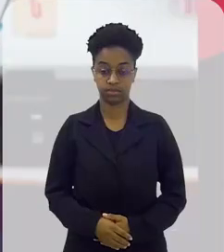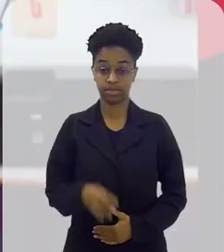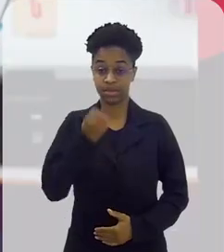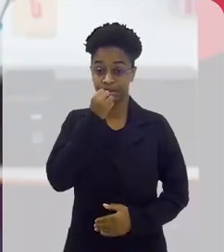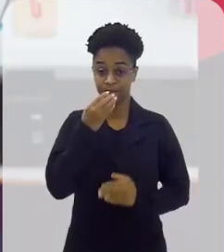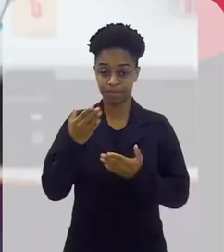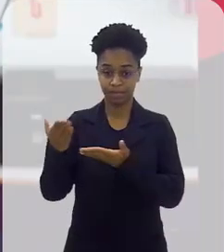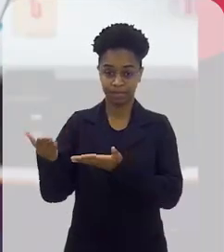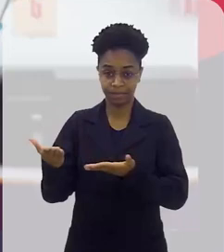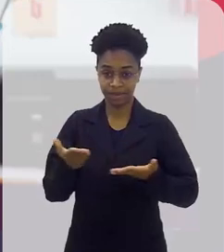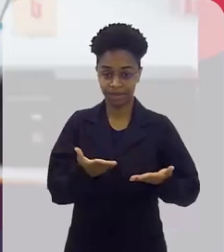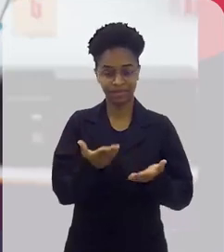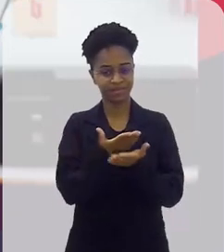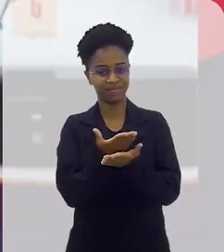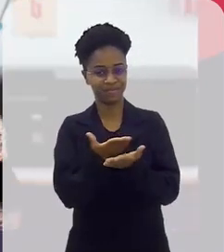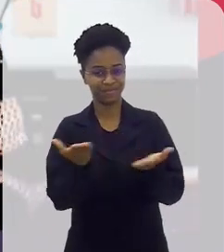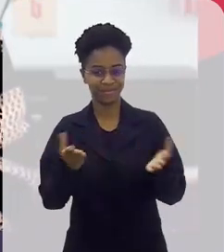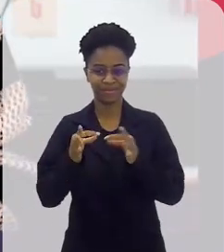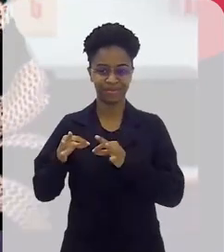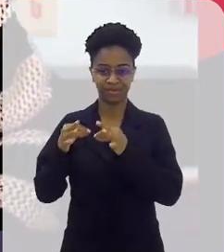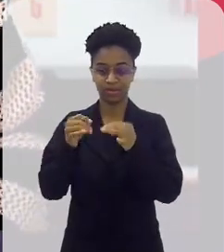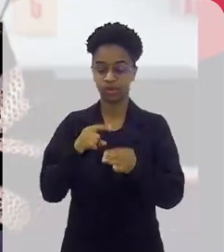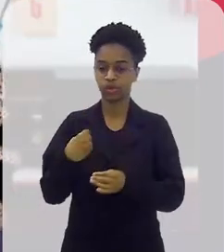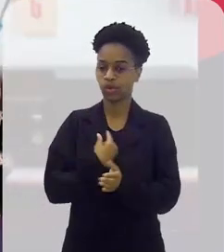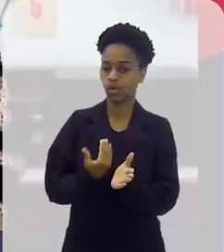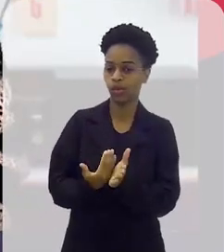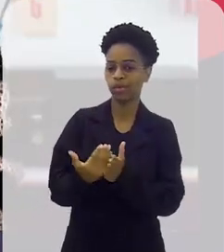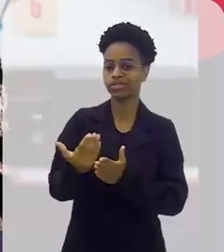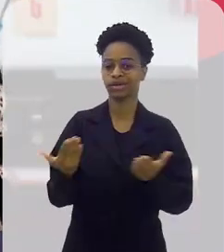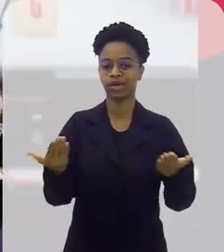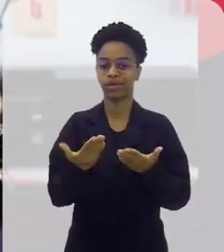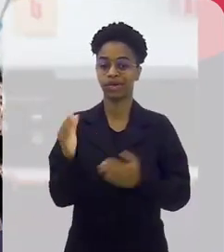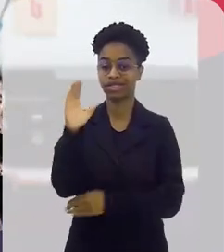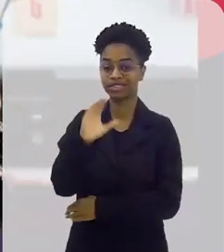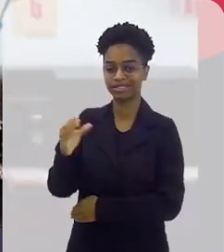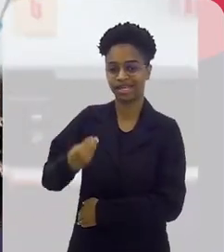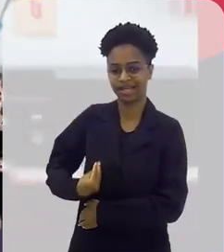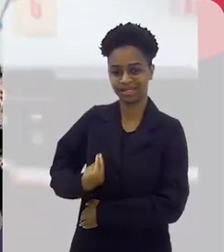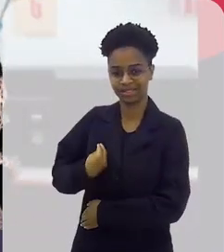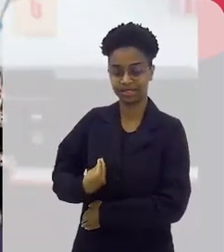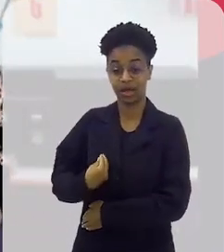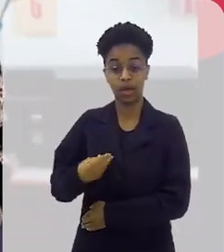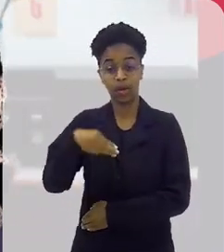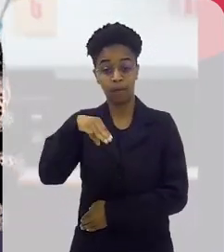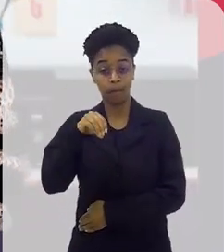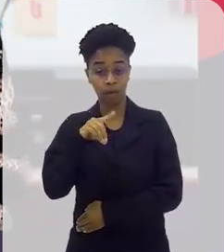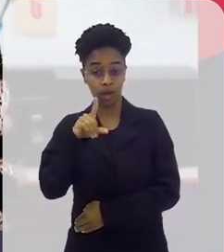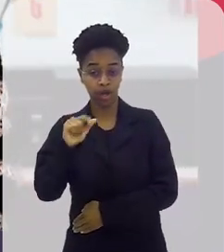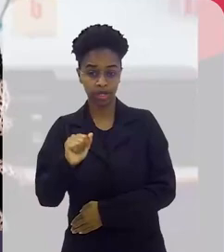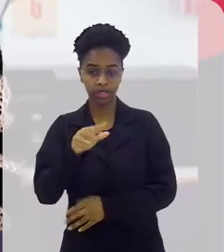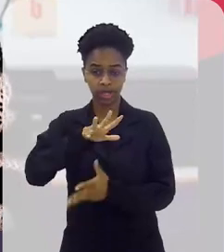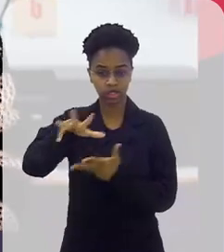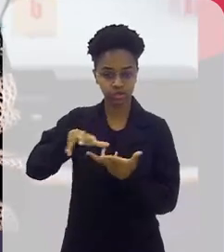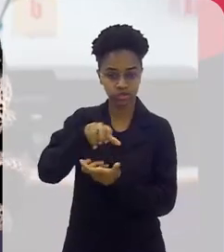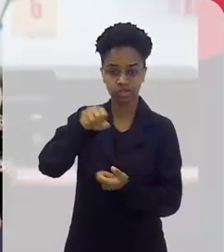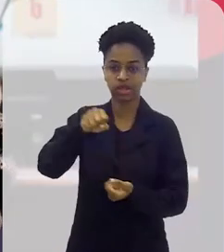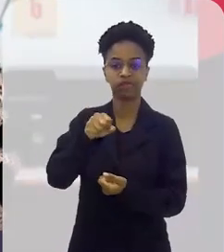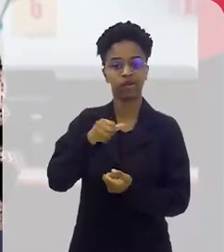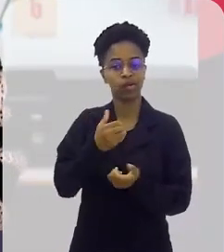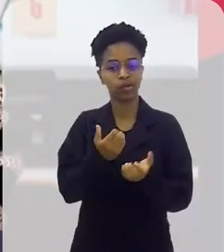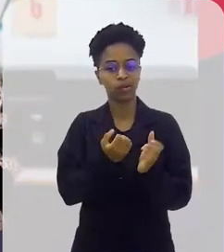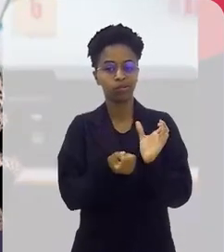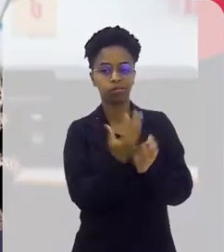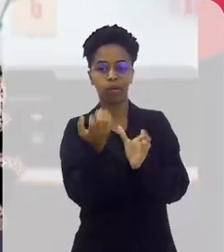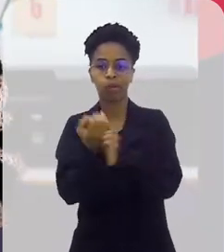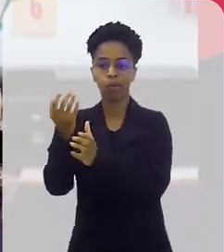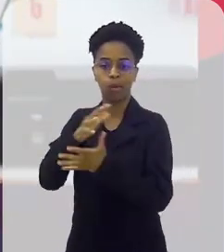Seja bem-vindo, seja bem-vinda. Está começando o Ciência e Existência. A moda sustentável é uma tendência no mundo todo.